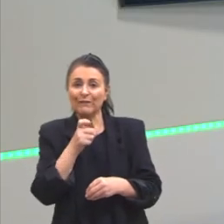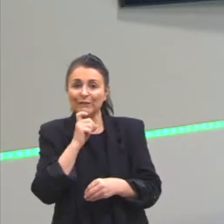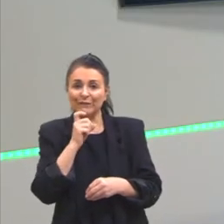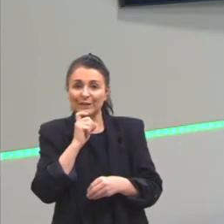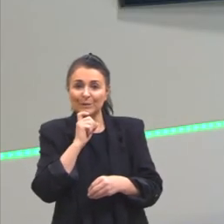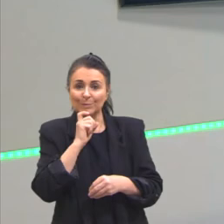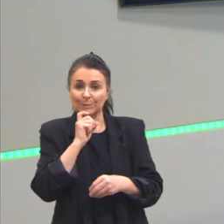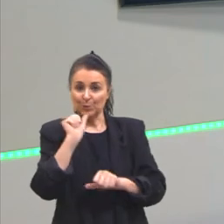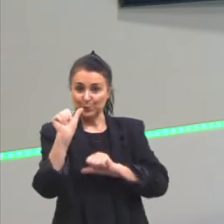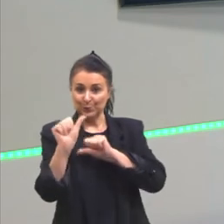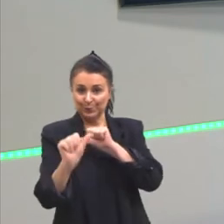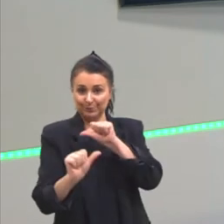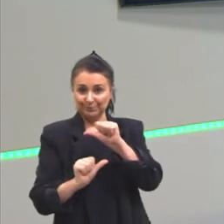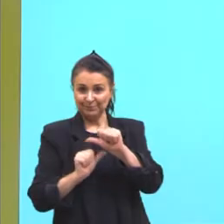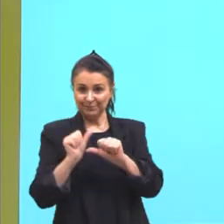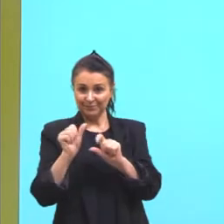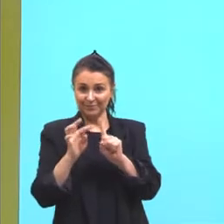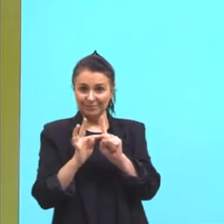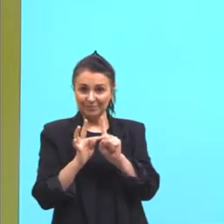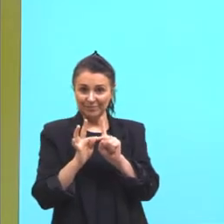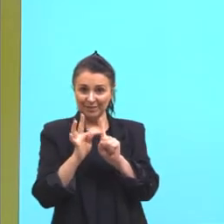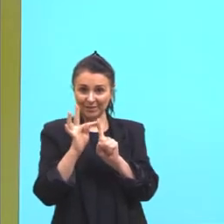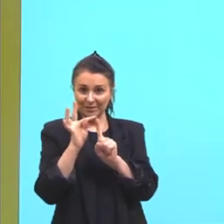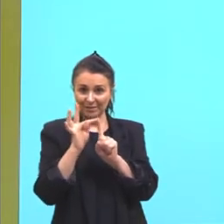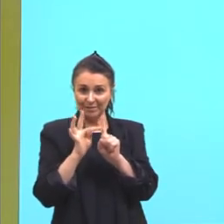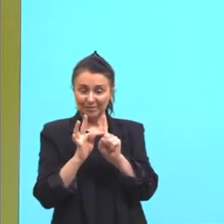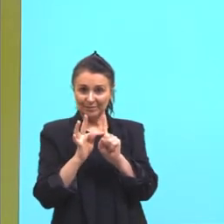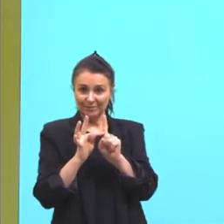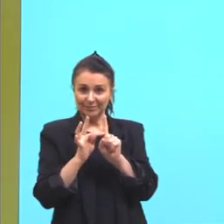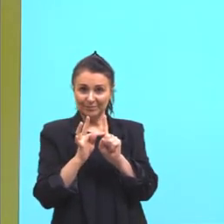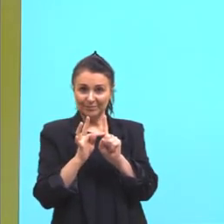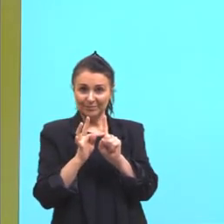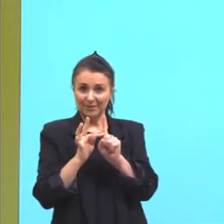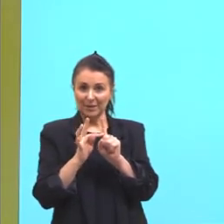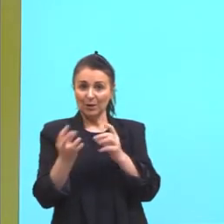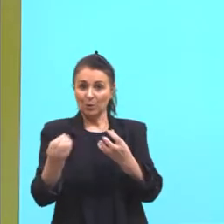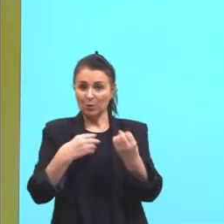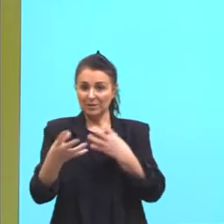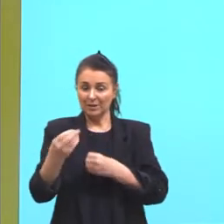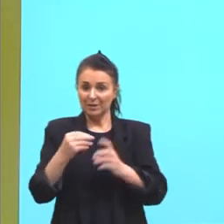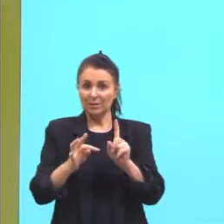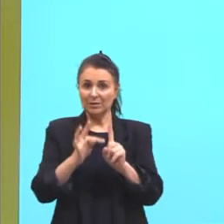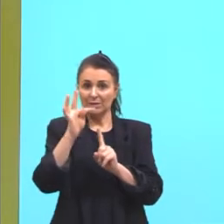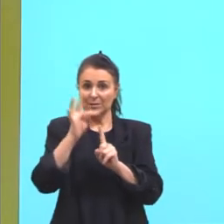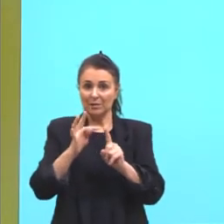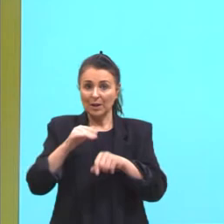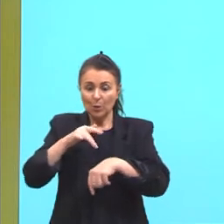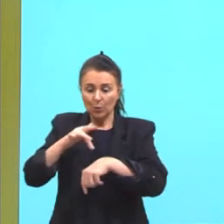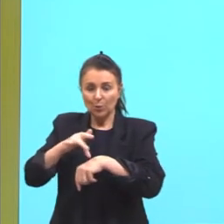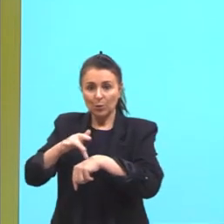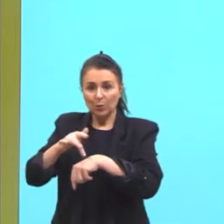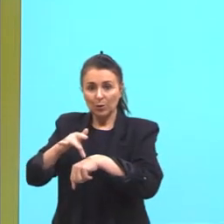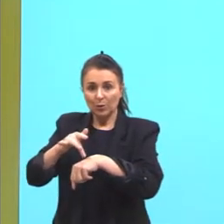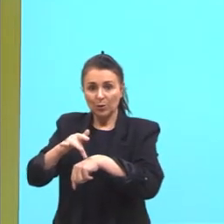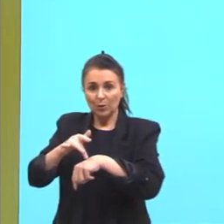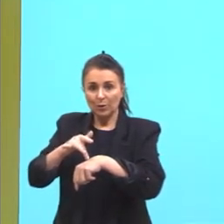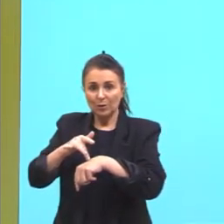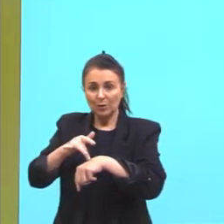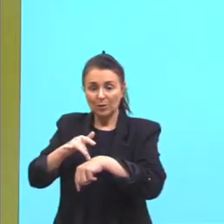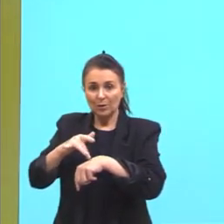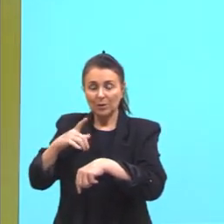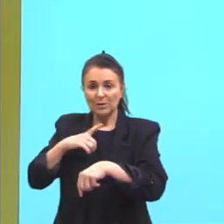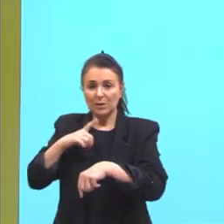temperatura, certo? Aqui nas opções, tem temperatura, concentração e superfície de contato. Se eu estou